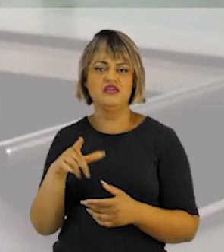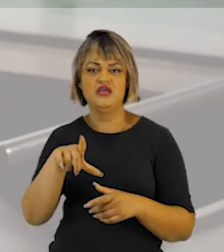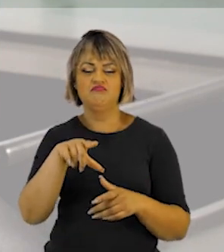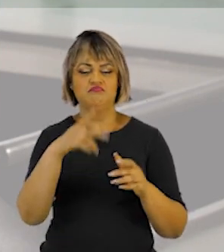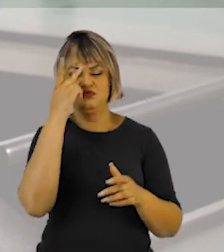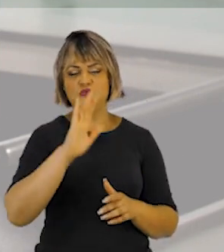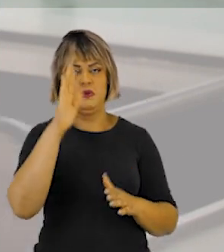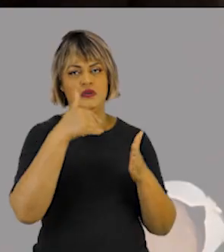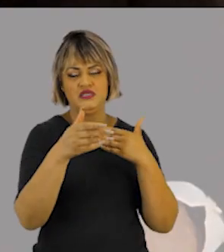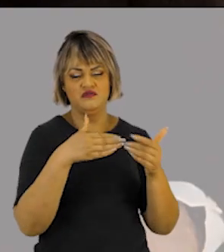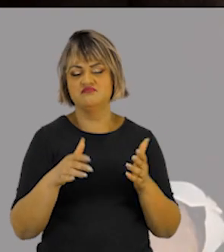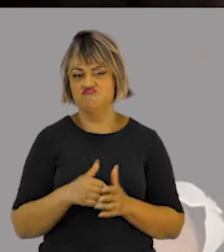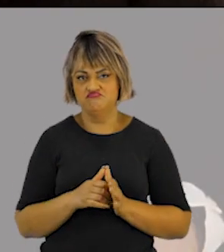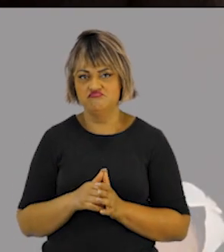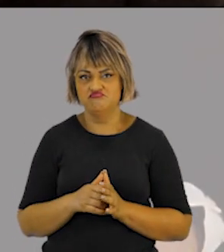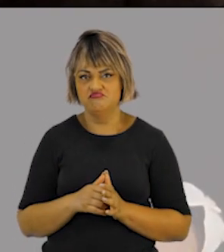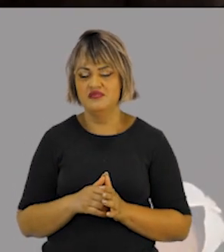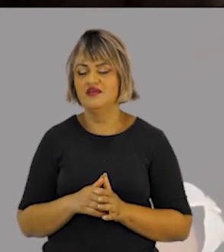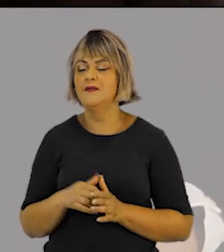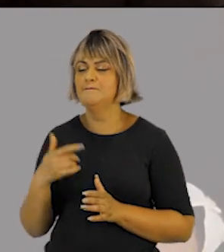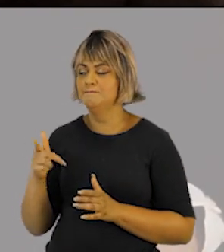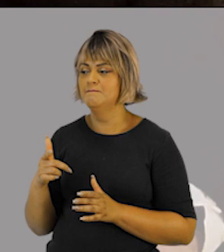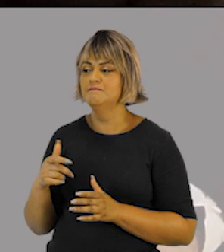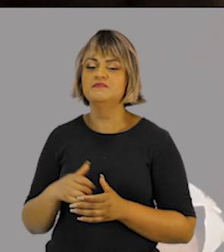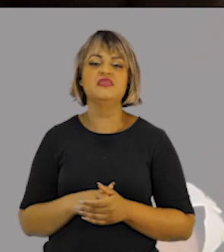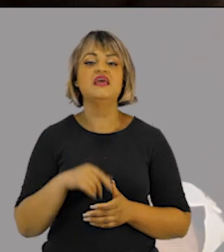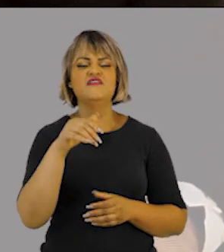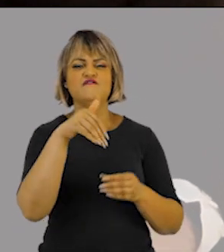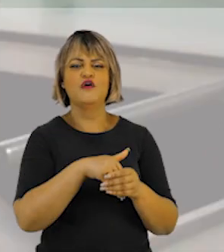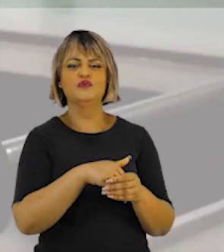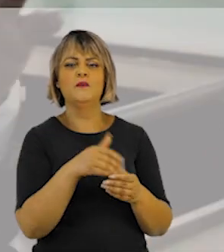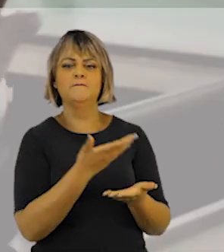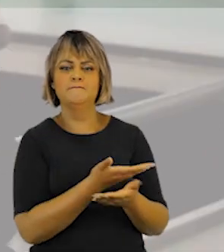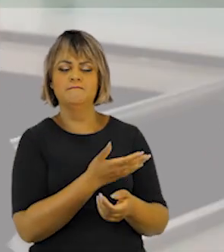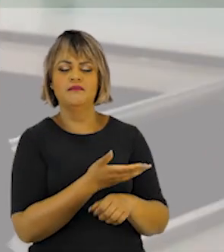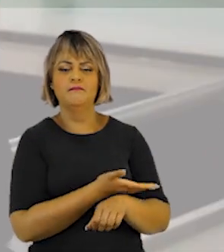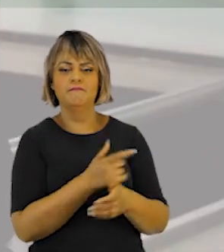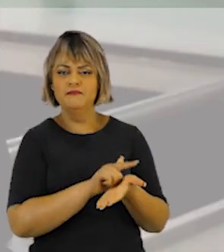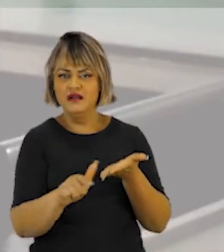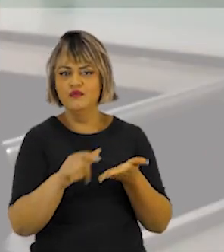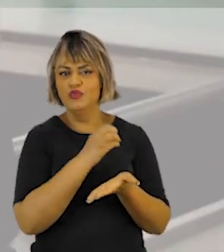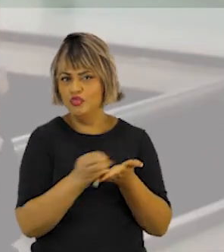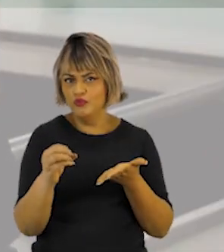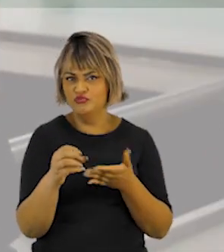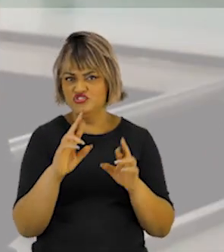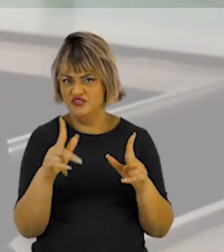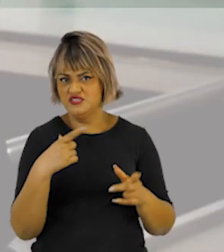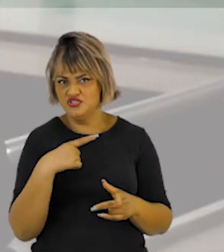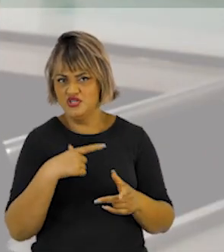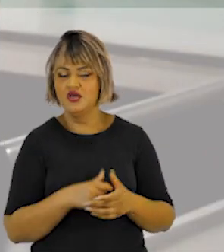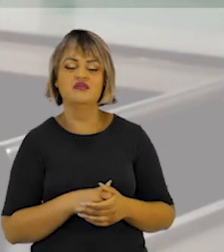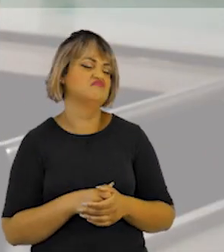cadeiras o partido terá. Tecnicamente, existe diferença entre o voto branco e o voto nulo? Nenhuma diferença hoje em dia. No passado já